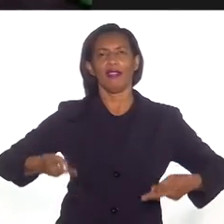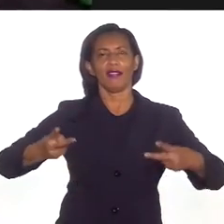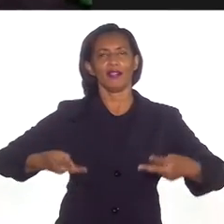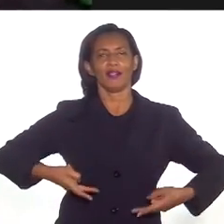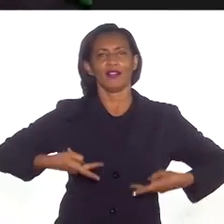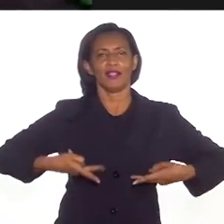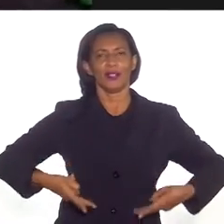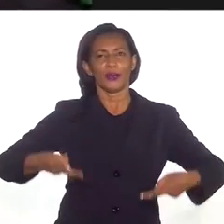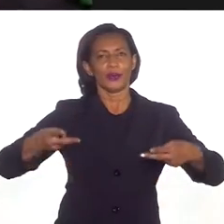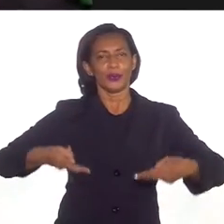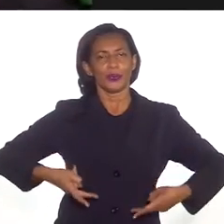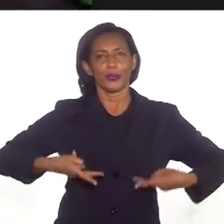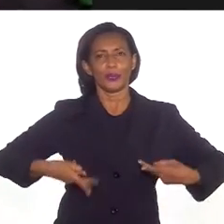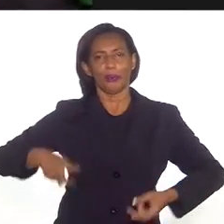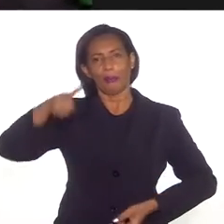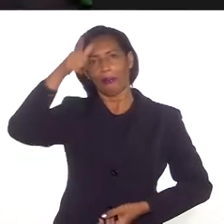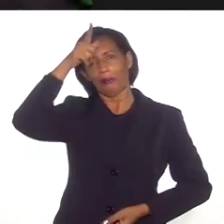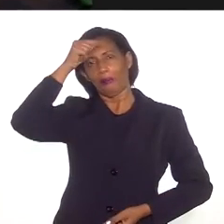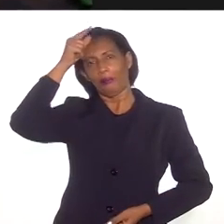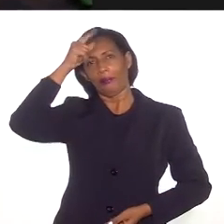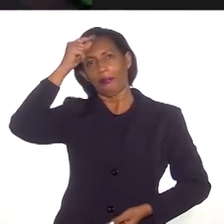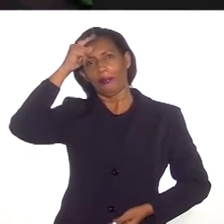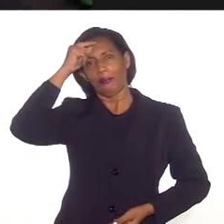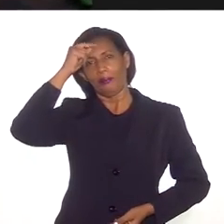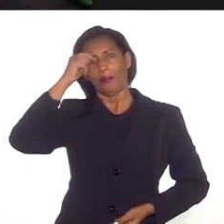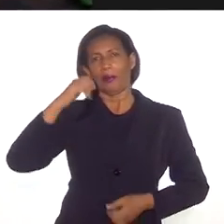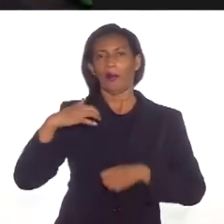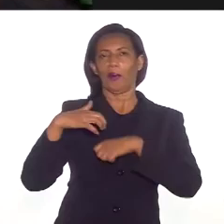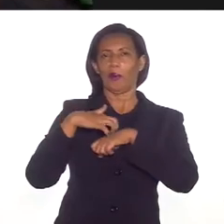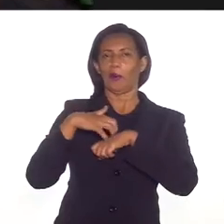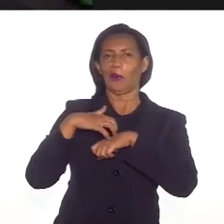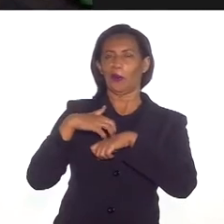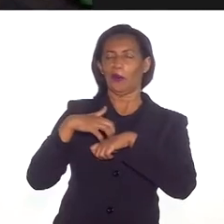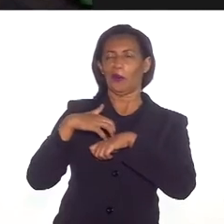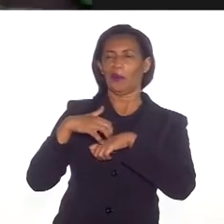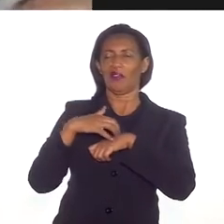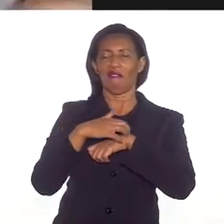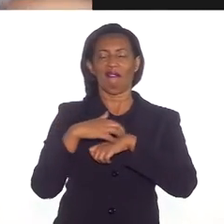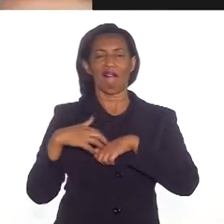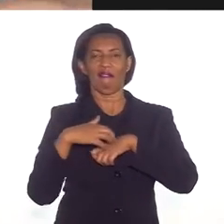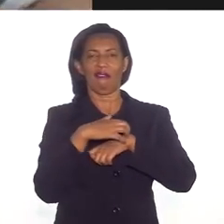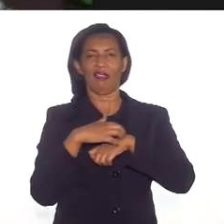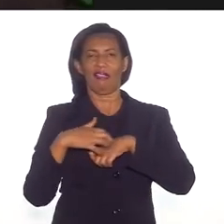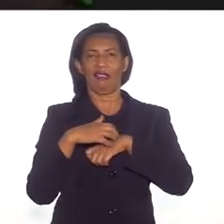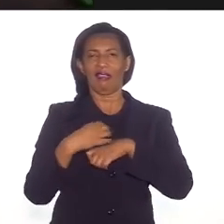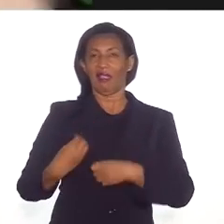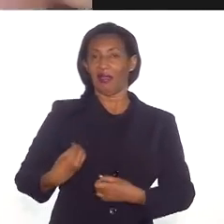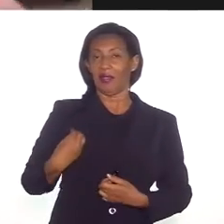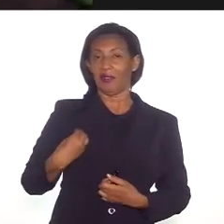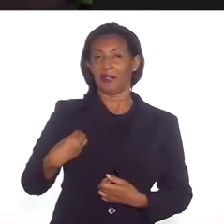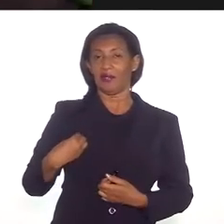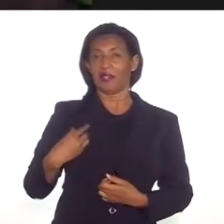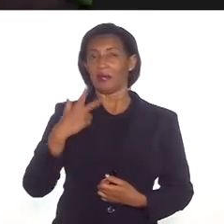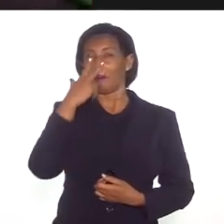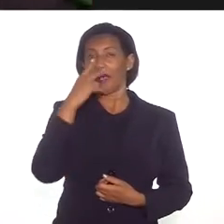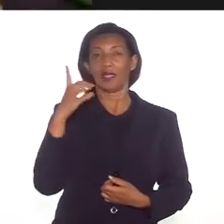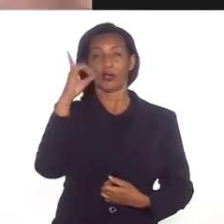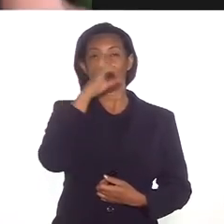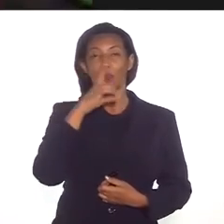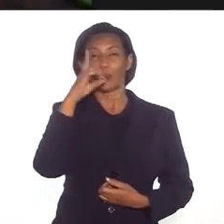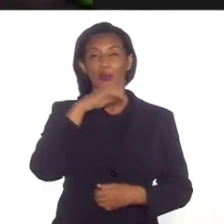rede, para cima e para baixo, coçando o pé, como se vivesse num eterno domingo,